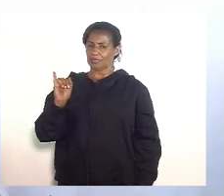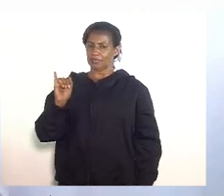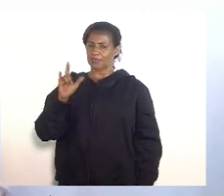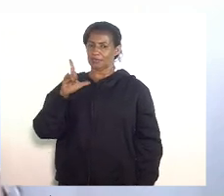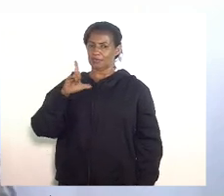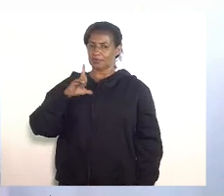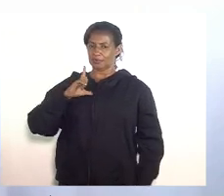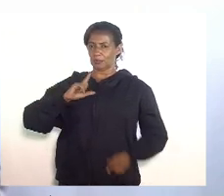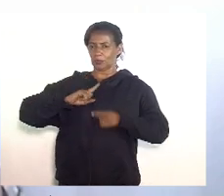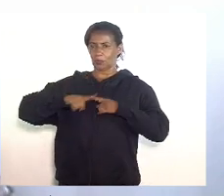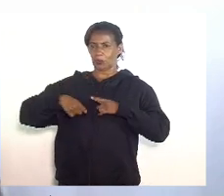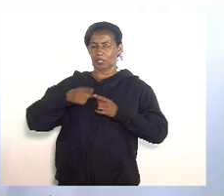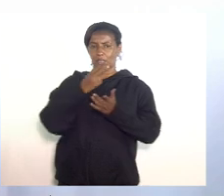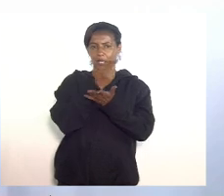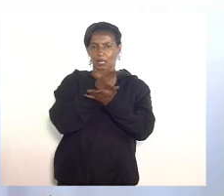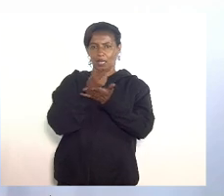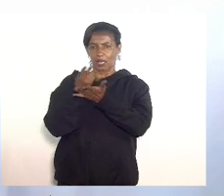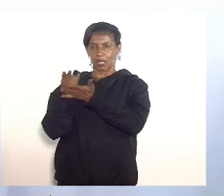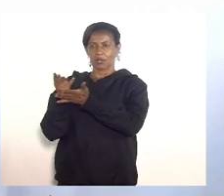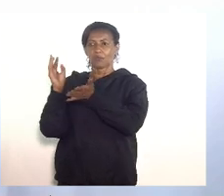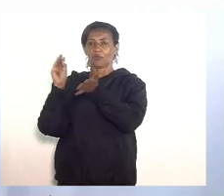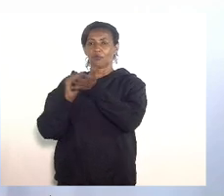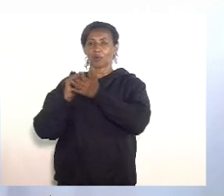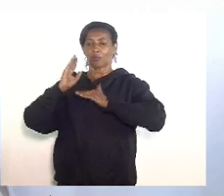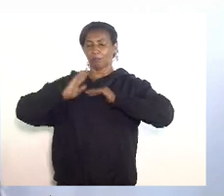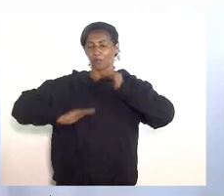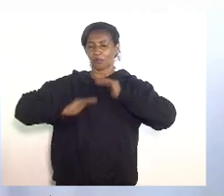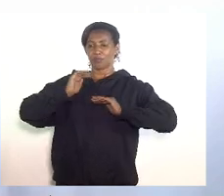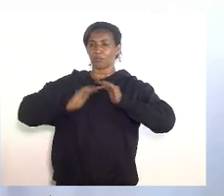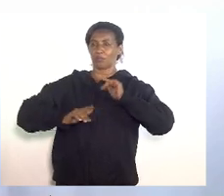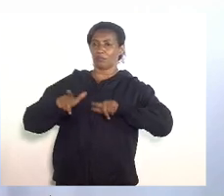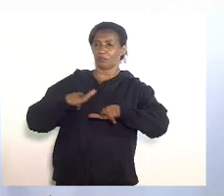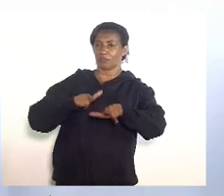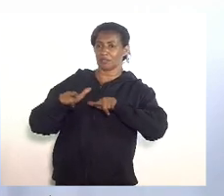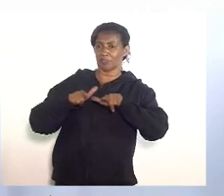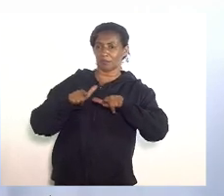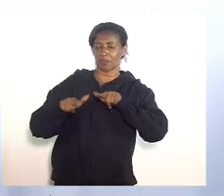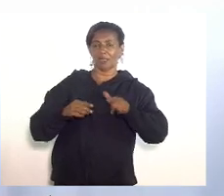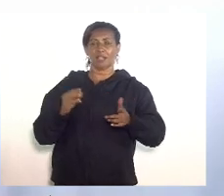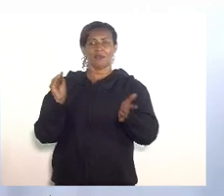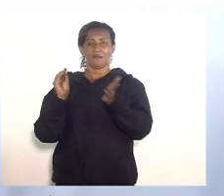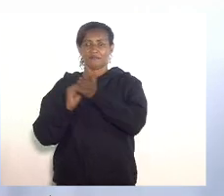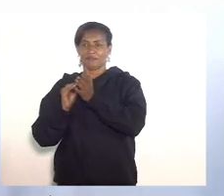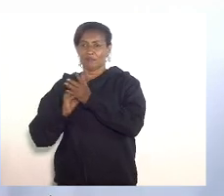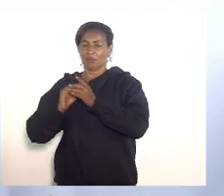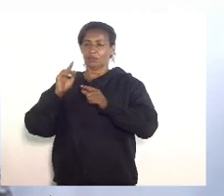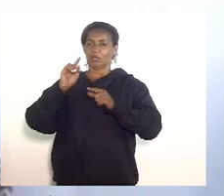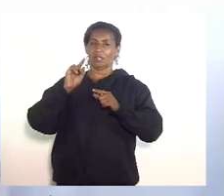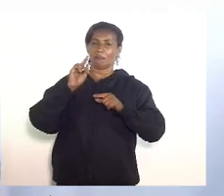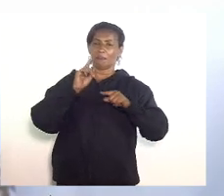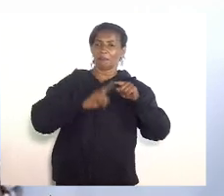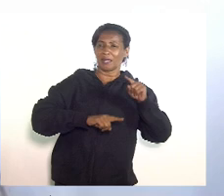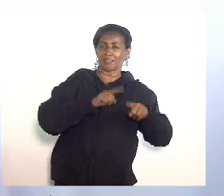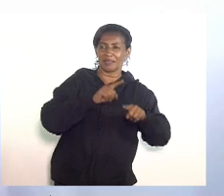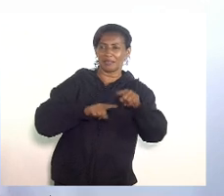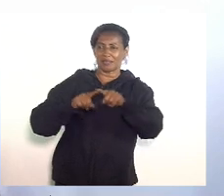leitos por falta de servidores por falta de recursos humanos na monta de